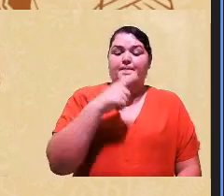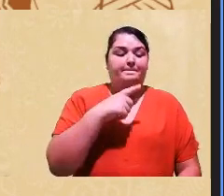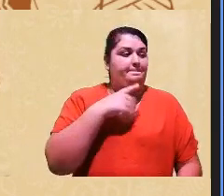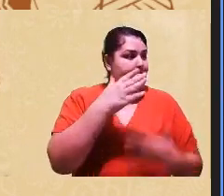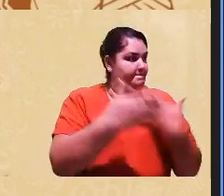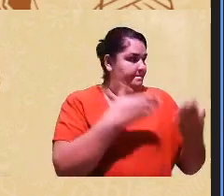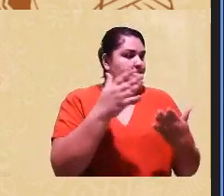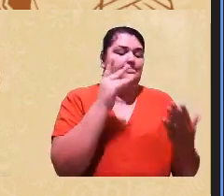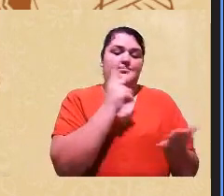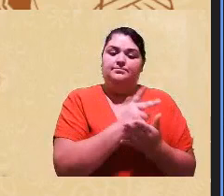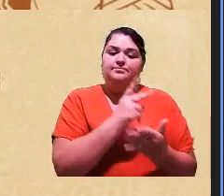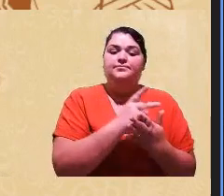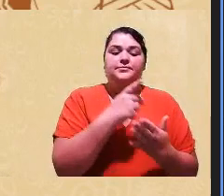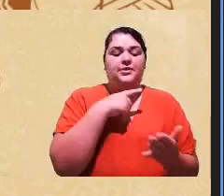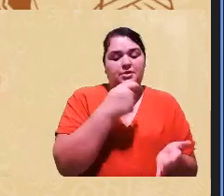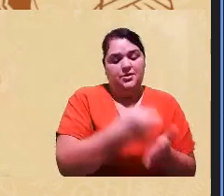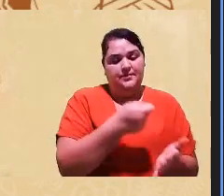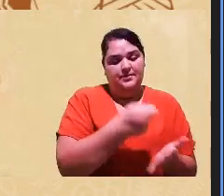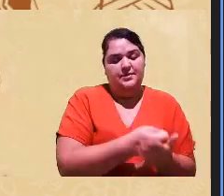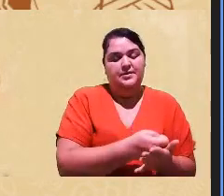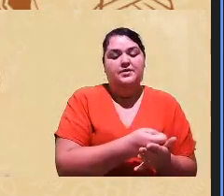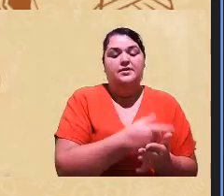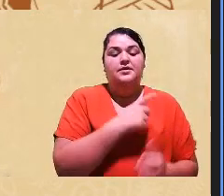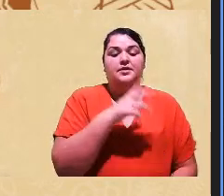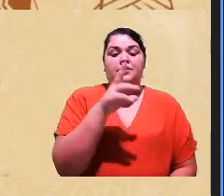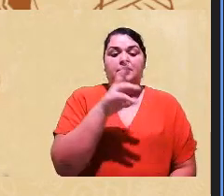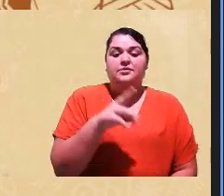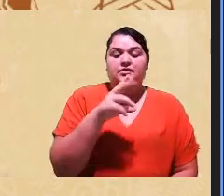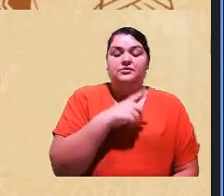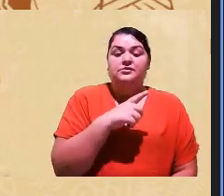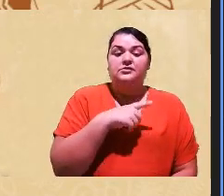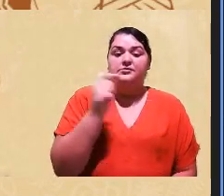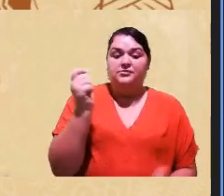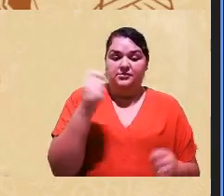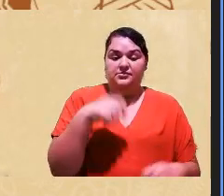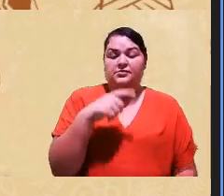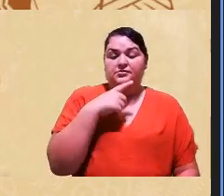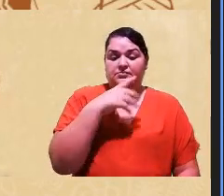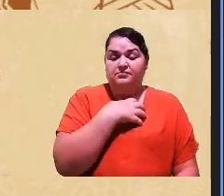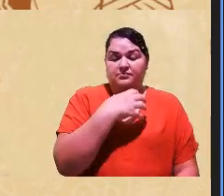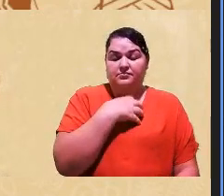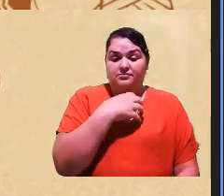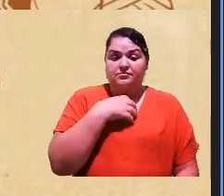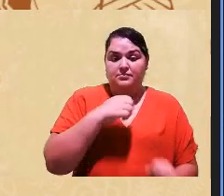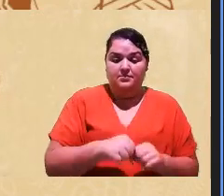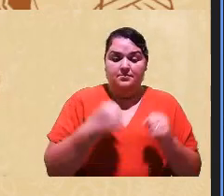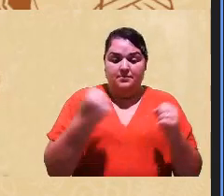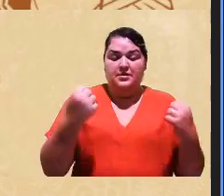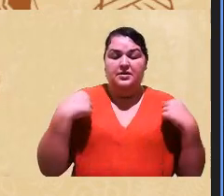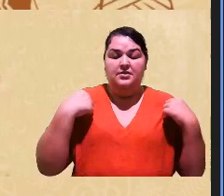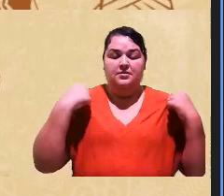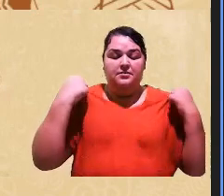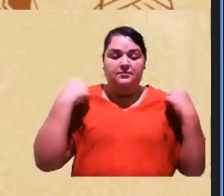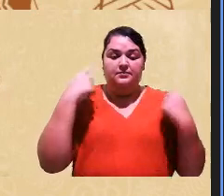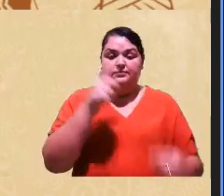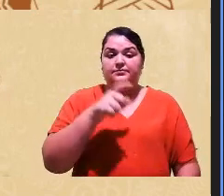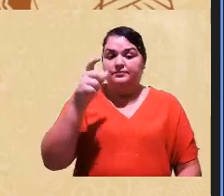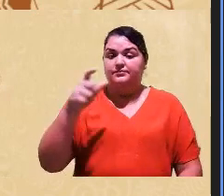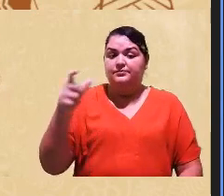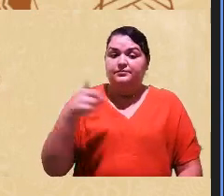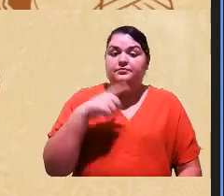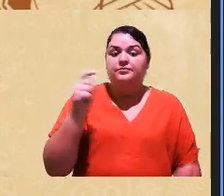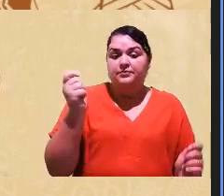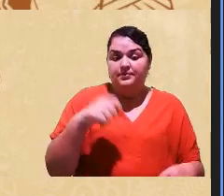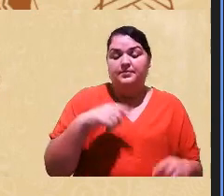tensionar e cobrar e se houver possibilidade não faz sentido quebrar os cargos às vezes a impossibilidade de abrir